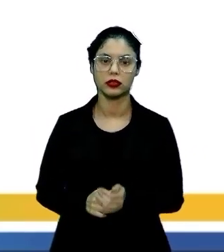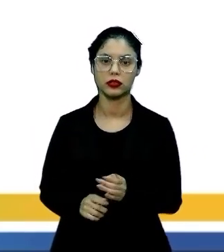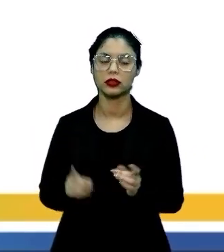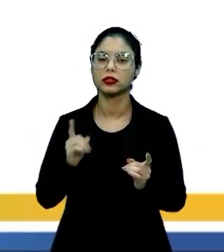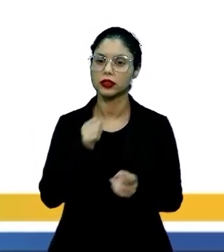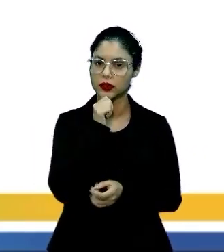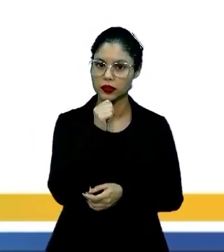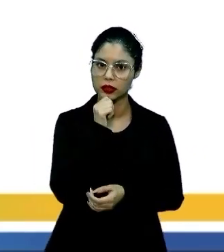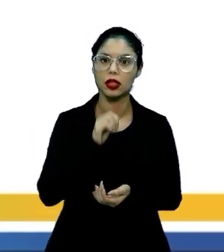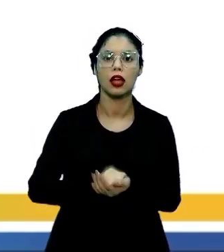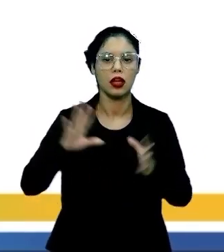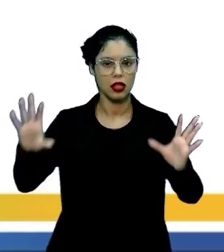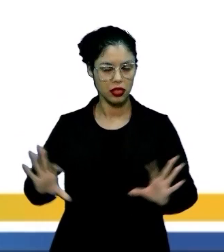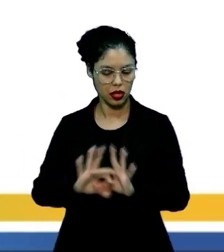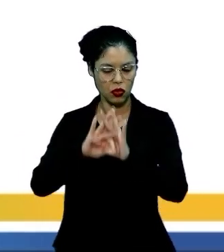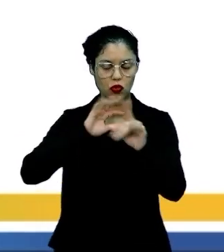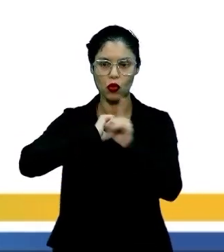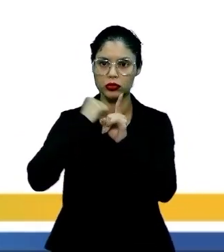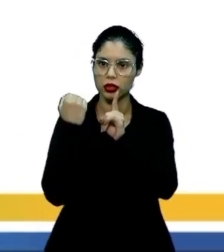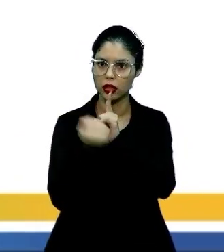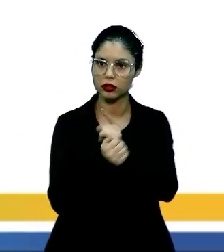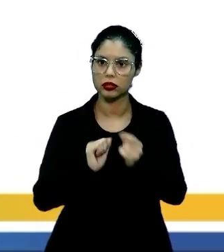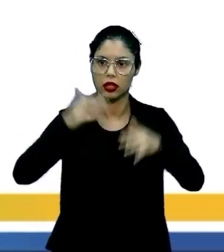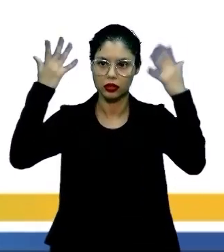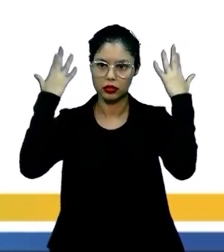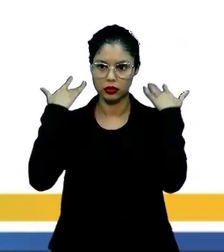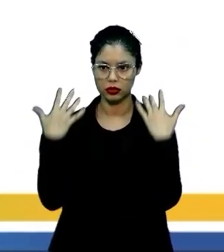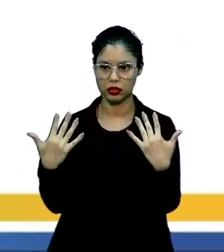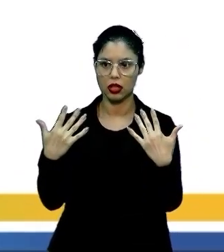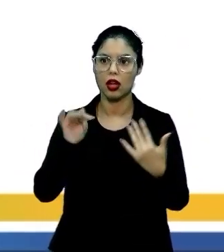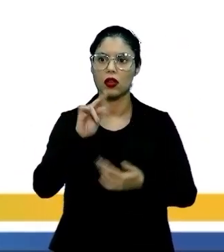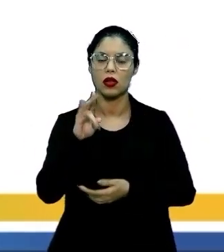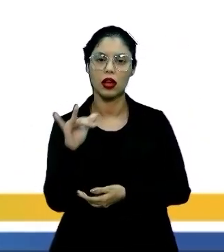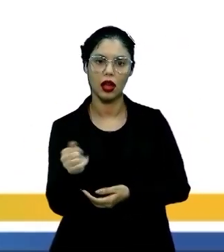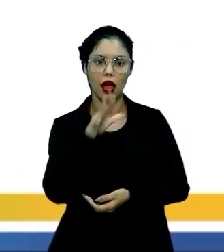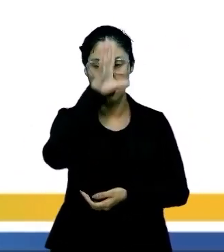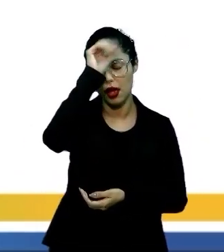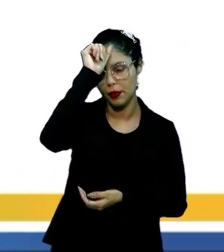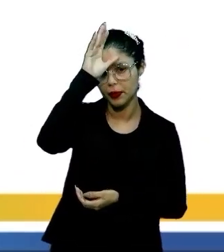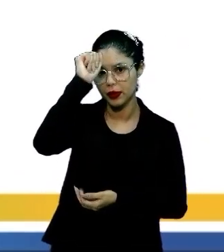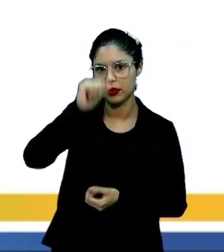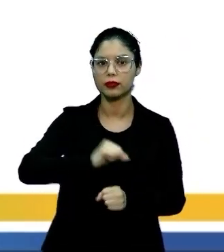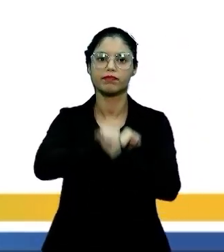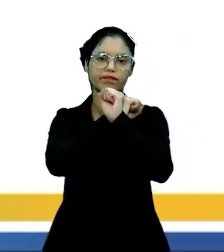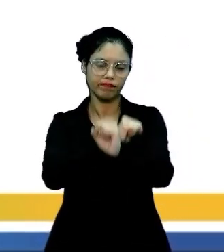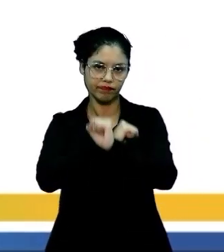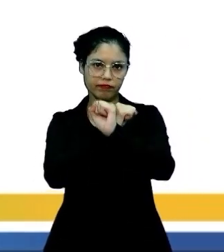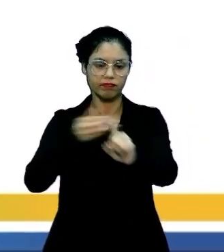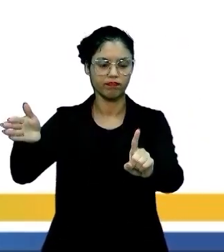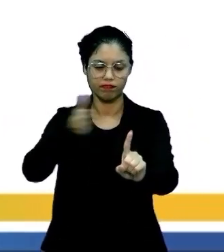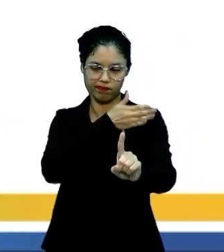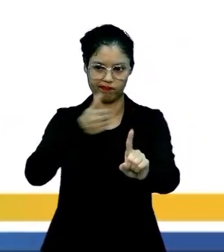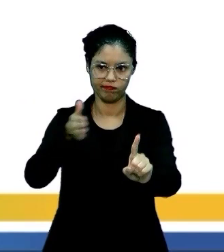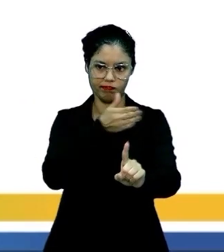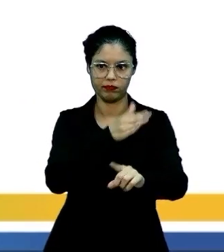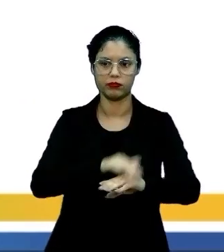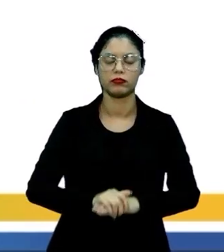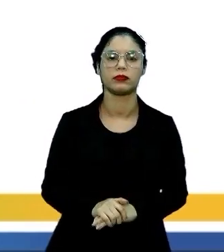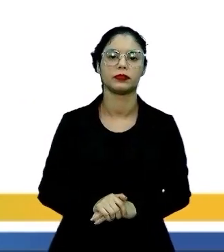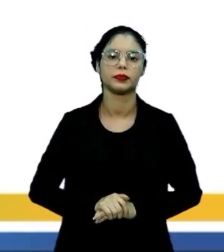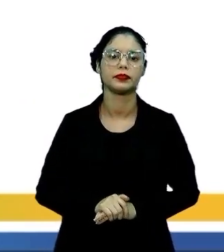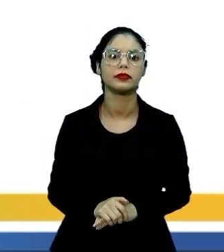atribuir o efeito de relações sociais à naturalidade com que Coutrin prendia e torturava os